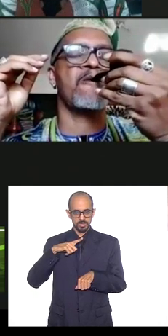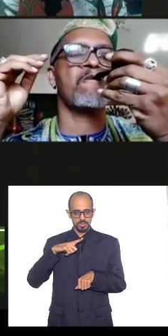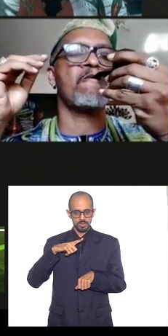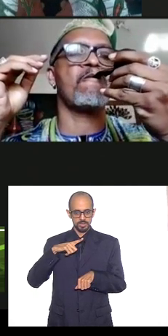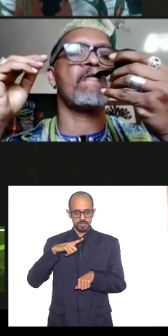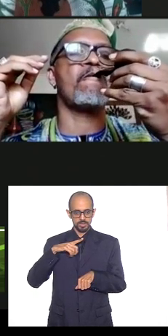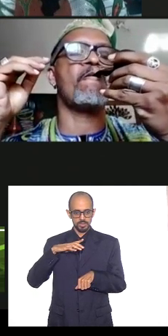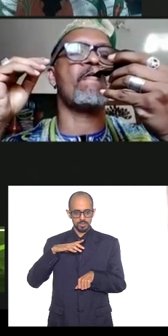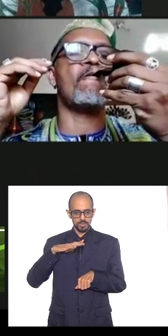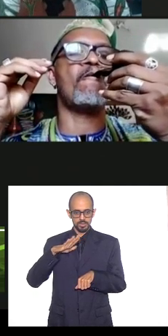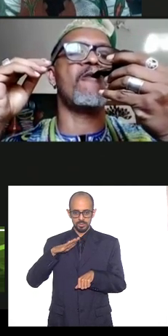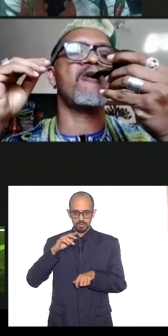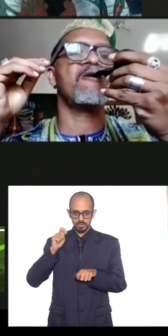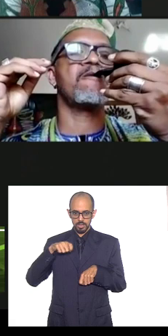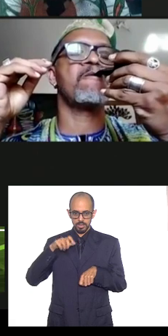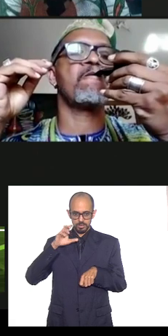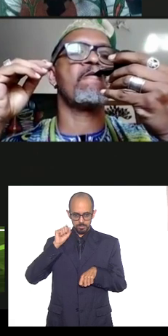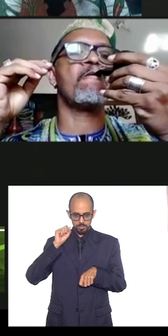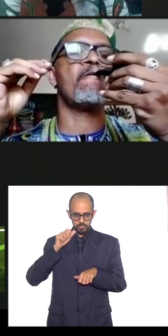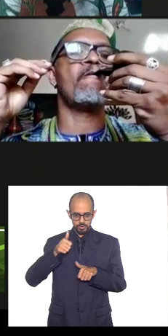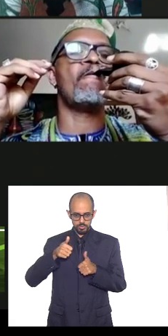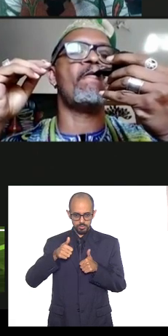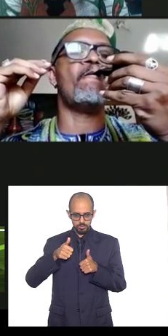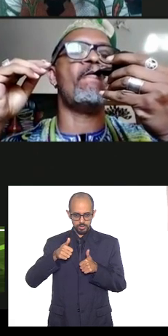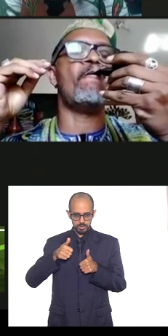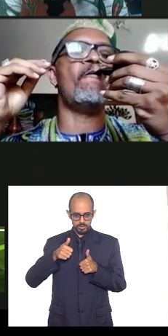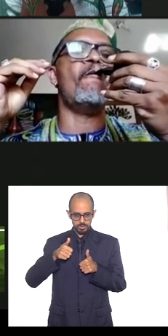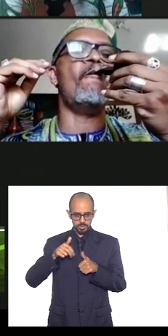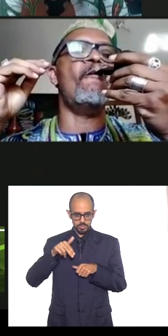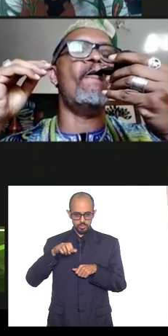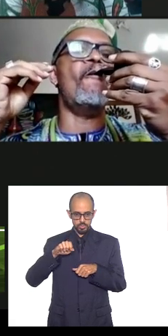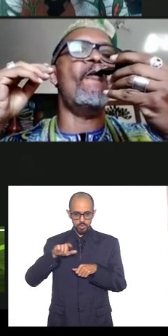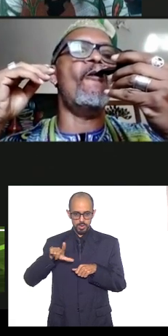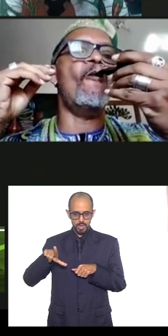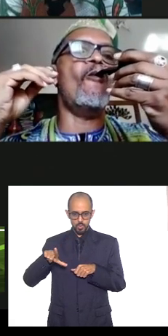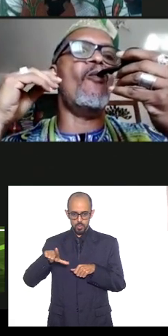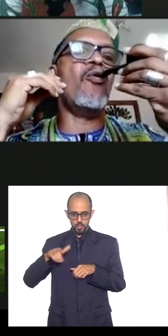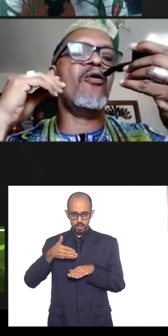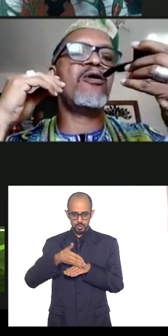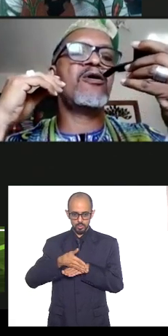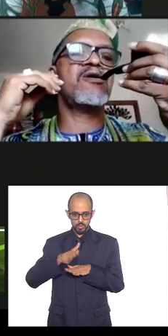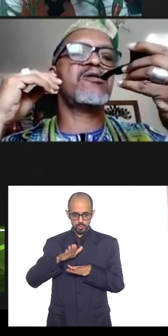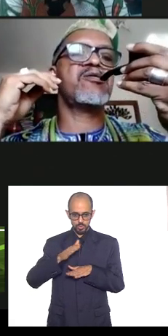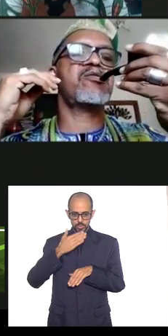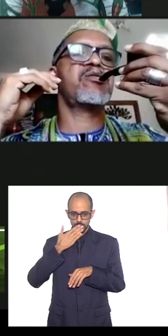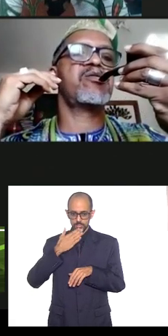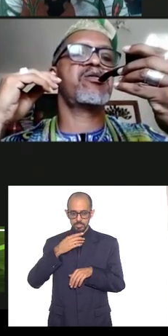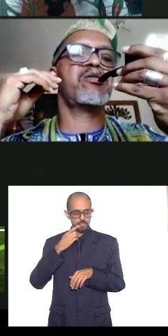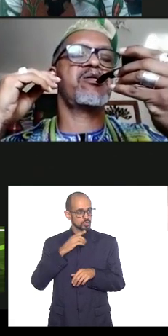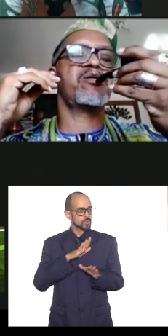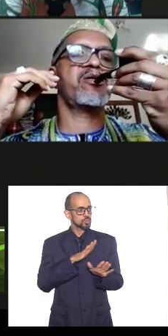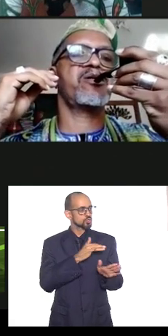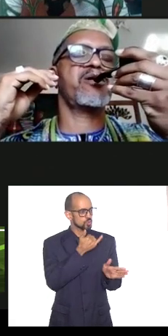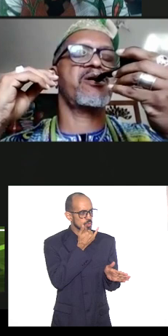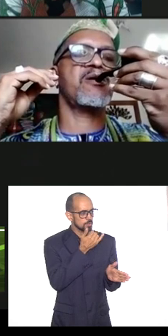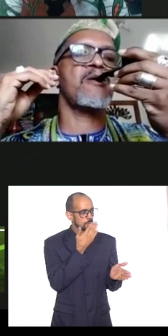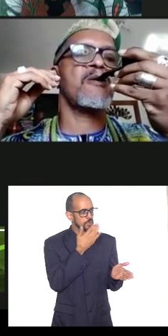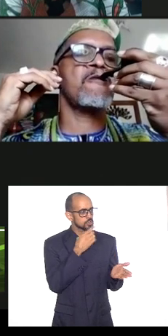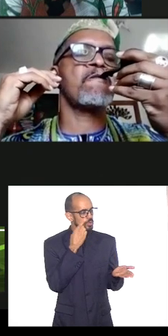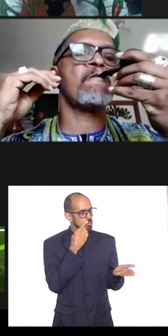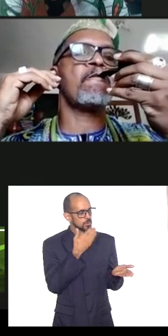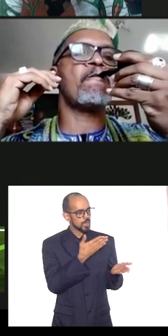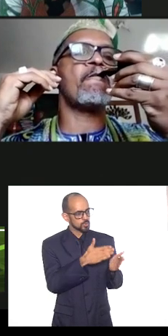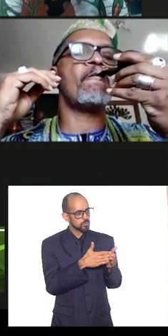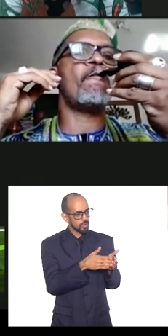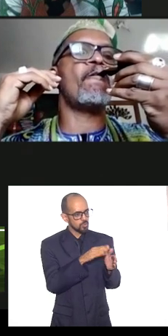estão ouvindo entrou ali Noel de Carvalho pediu o deputado Noel de Carvalho para desligar o som